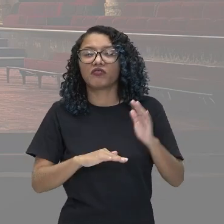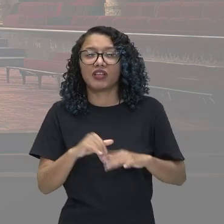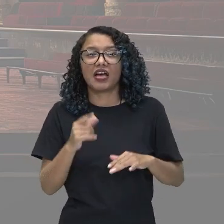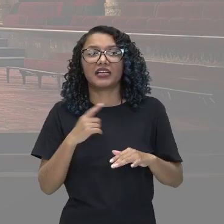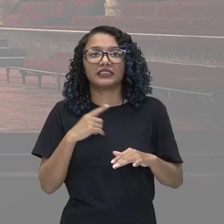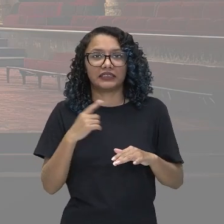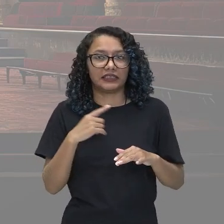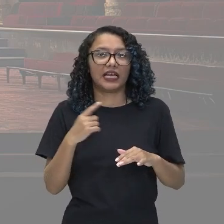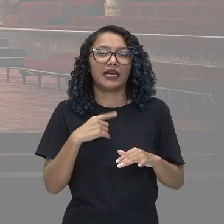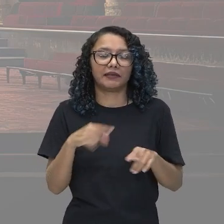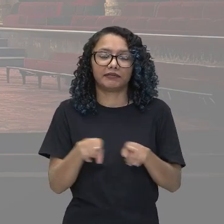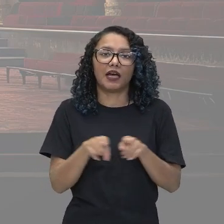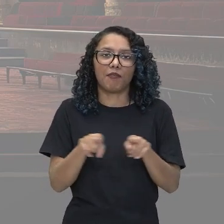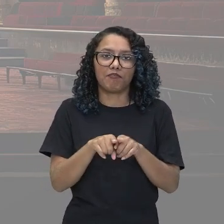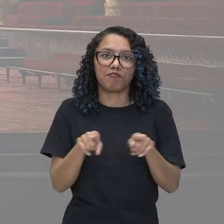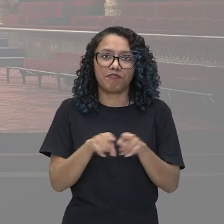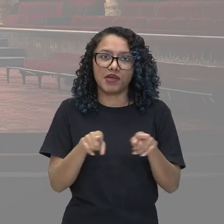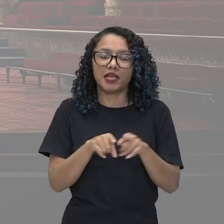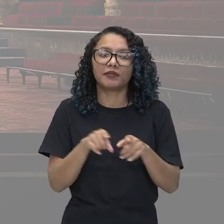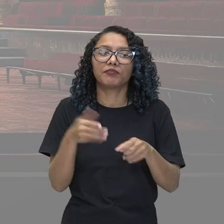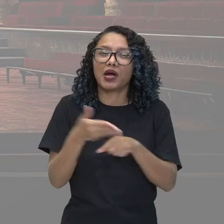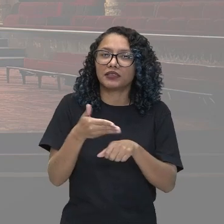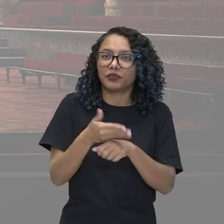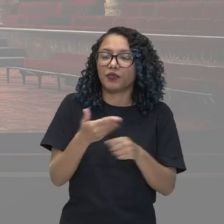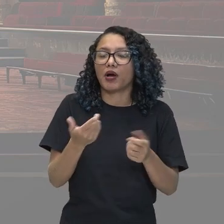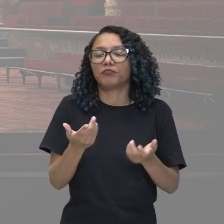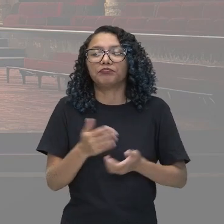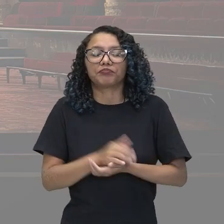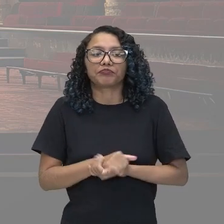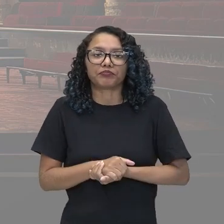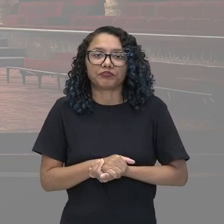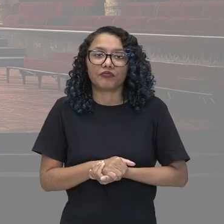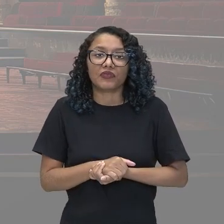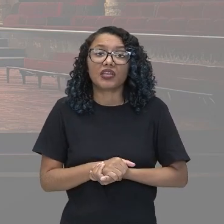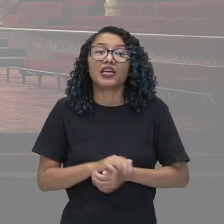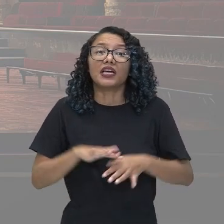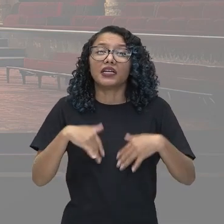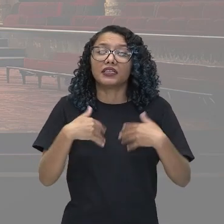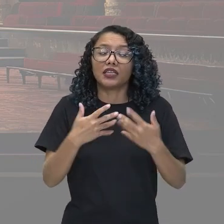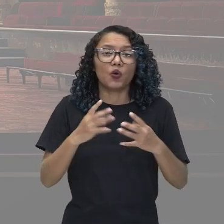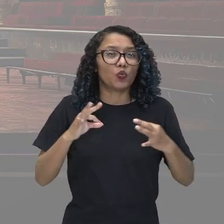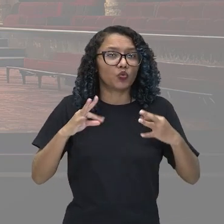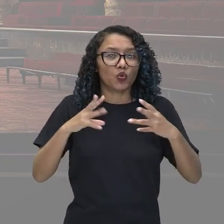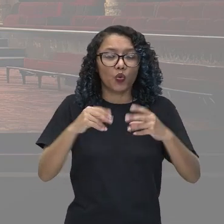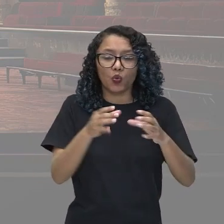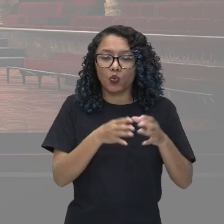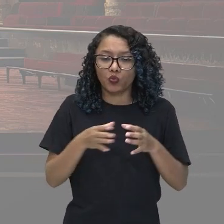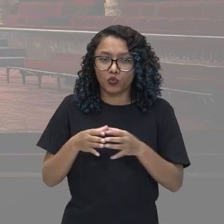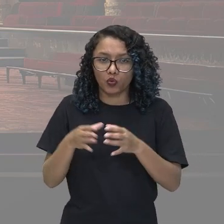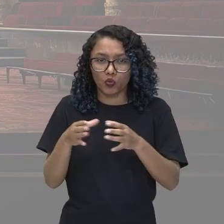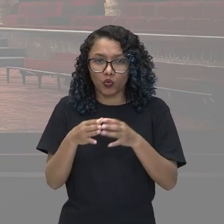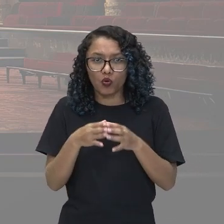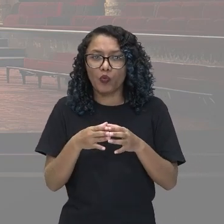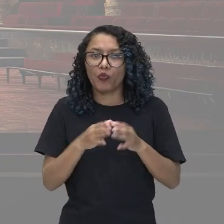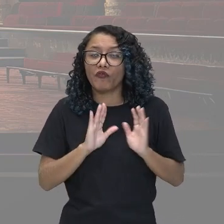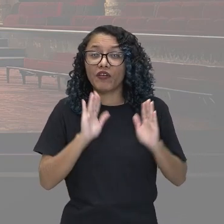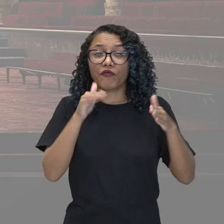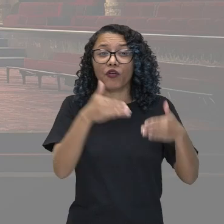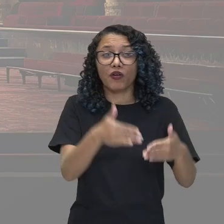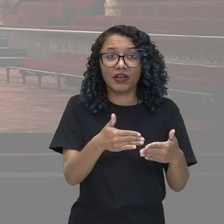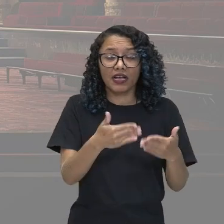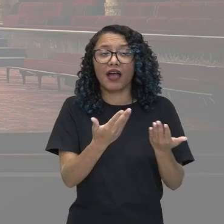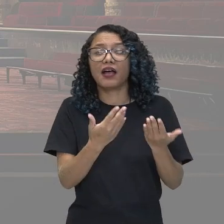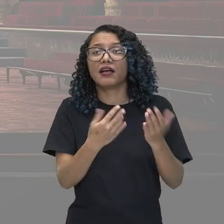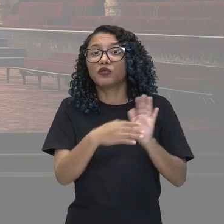ópera. Então, a partir daí, toda essa equipe vai trabalhar. Primeiramente, onde se passa? Essa